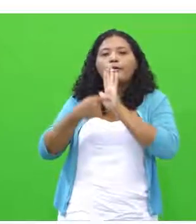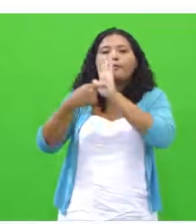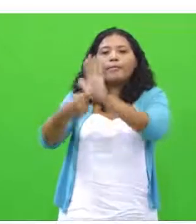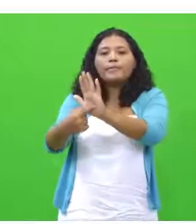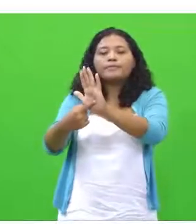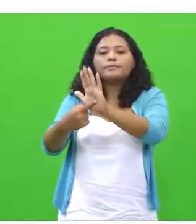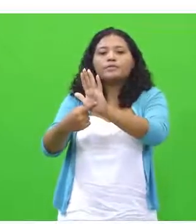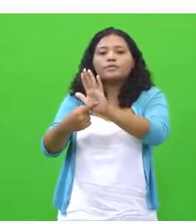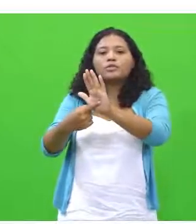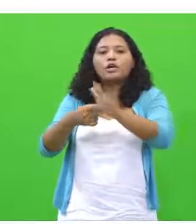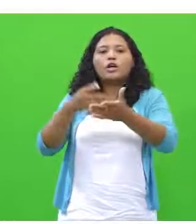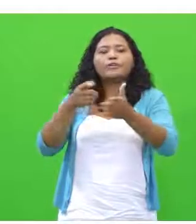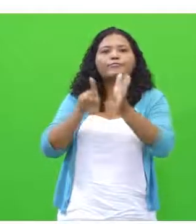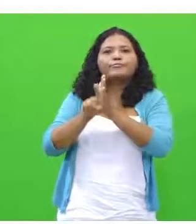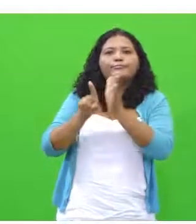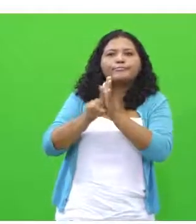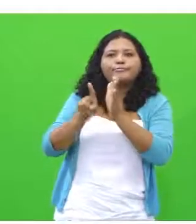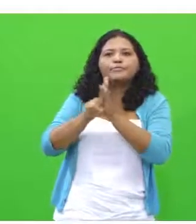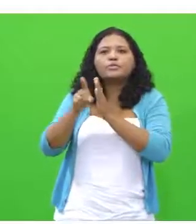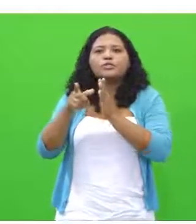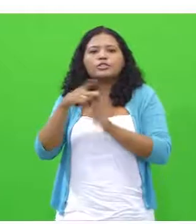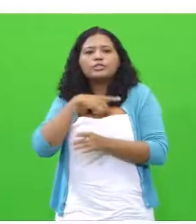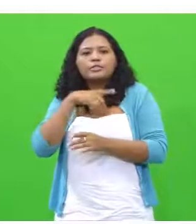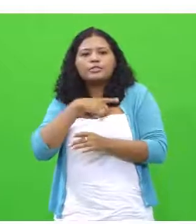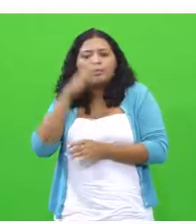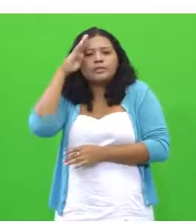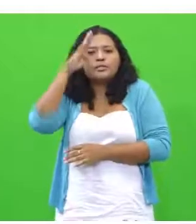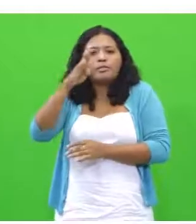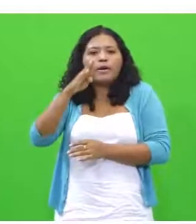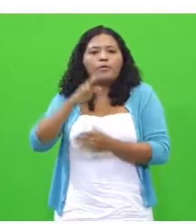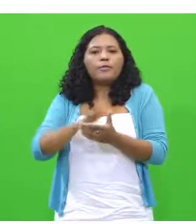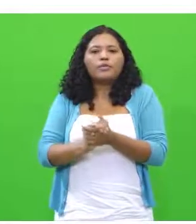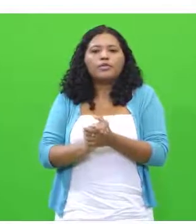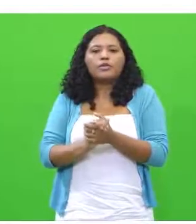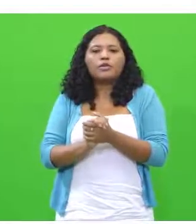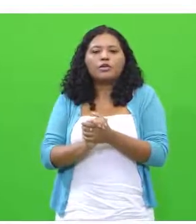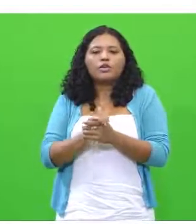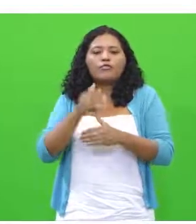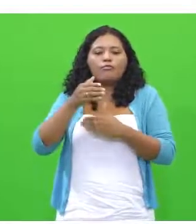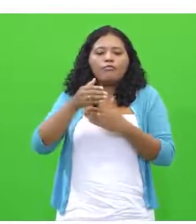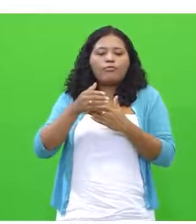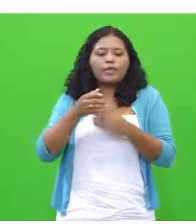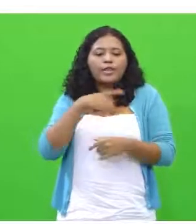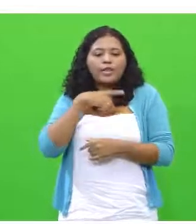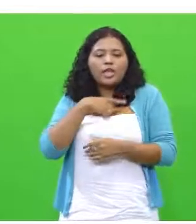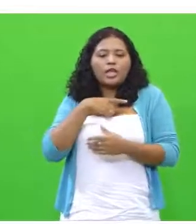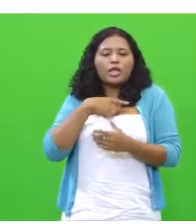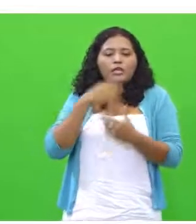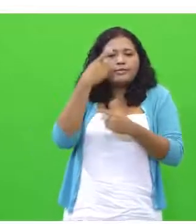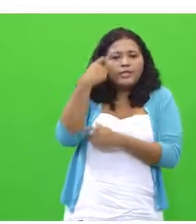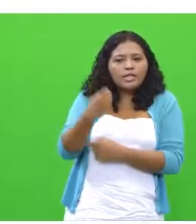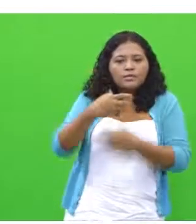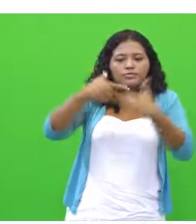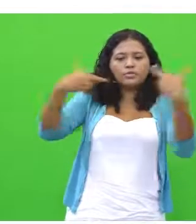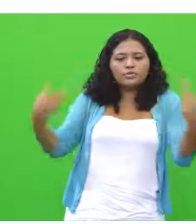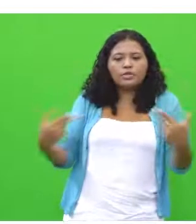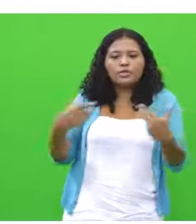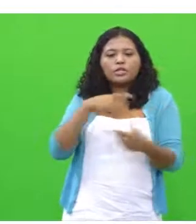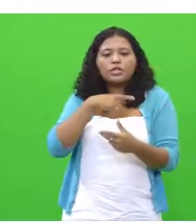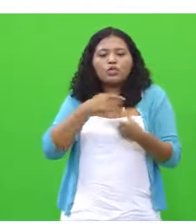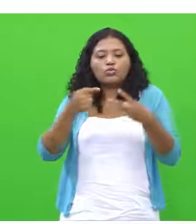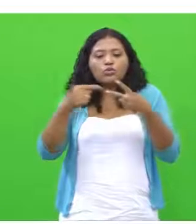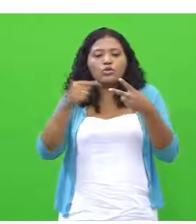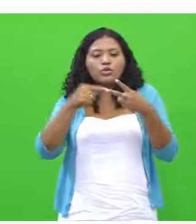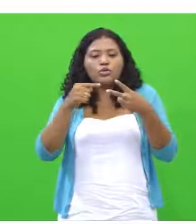questionamentos vão ser destacados, que vai envolver interesses diversos. Nós temos aí o próximo parágrafo, temos?